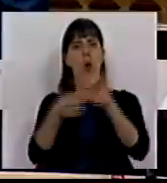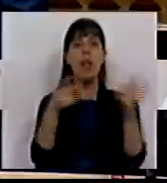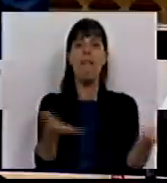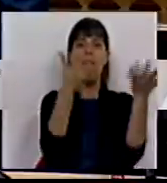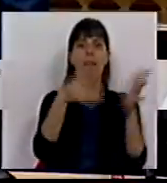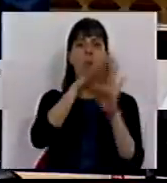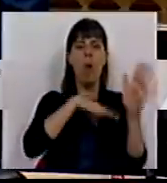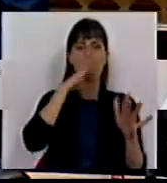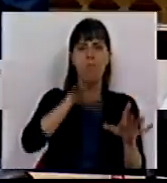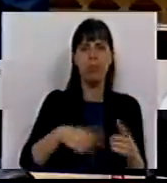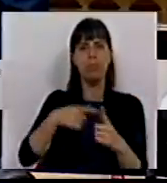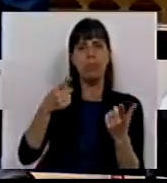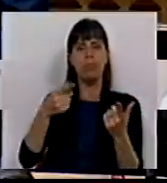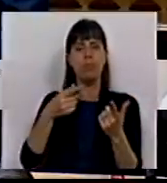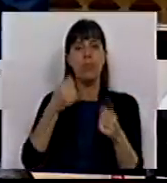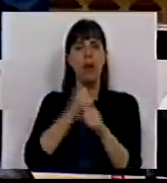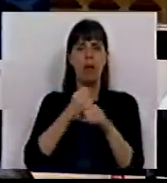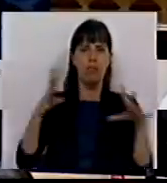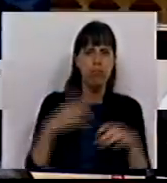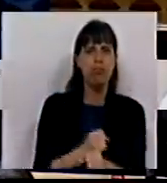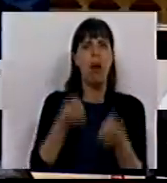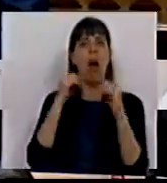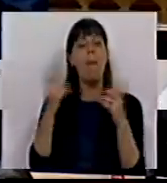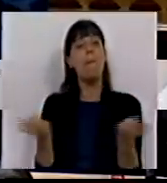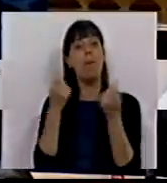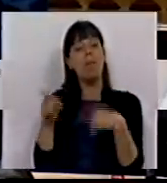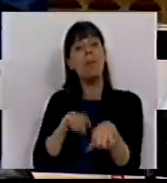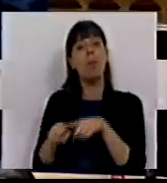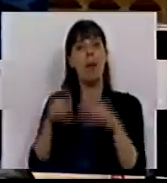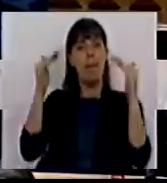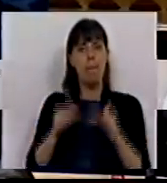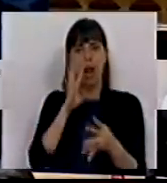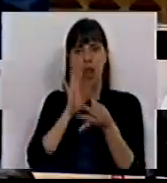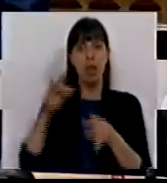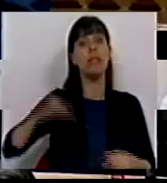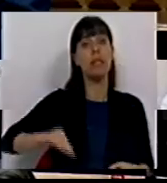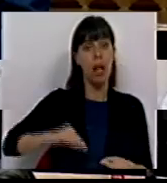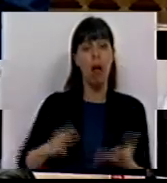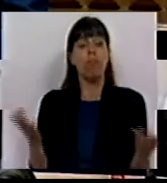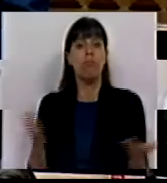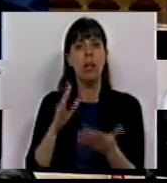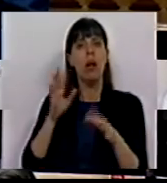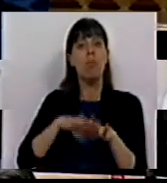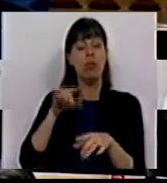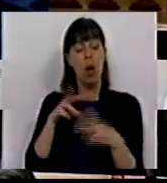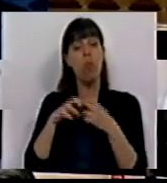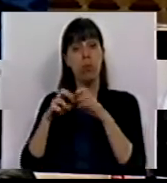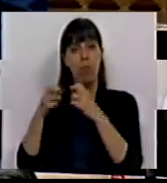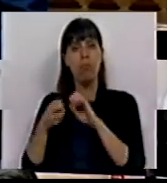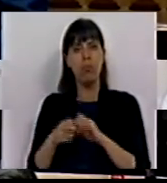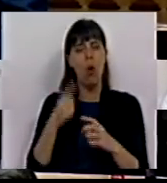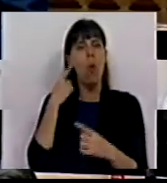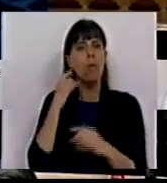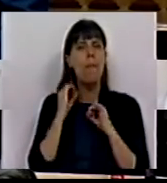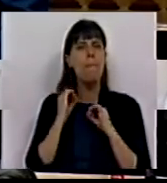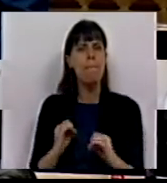estimula a precariedade, se distraem milhares de postos de trabalho e se promovem políticas de baixos salários. A propósito destes problemas, não se